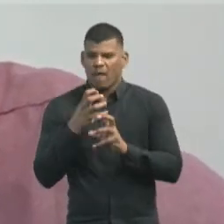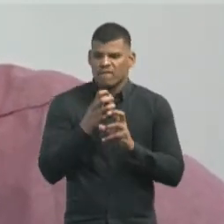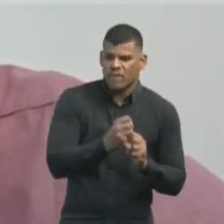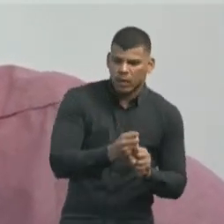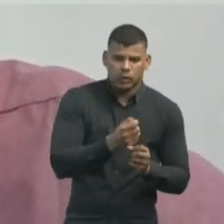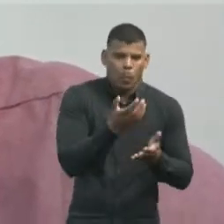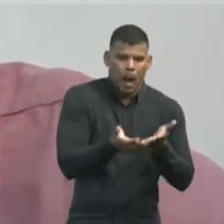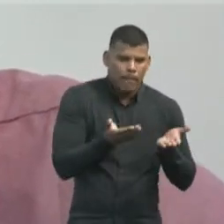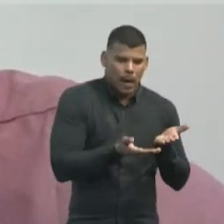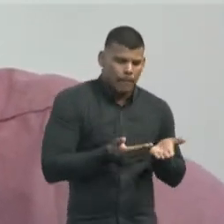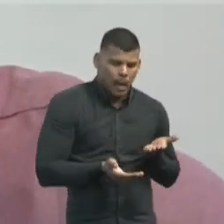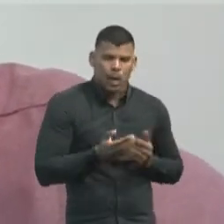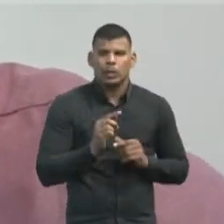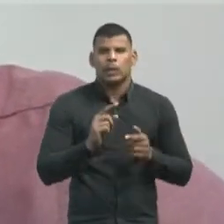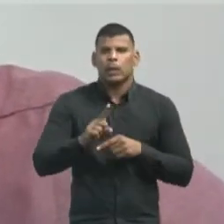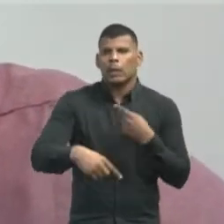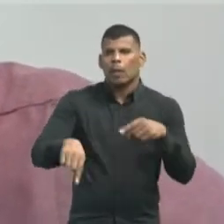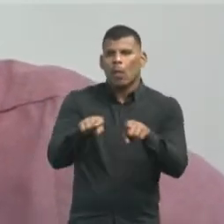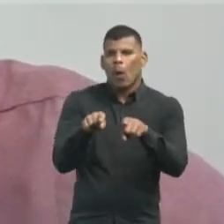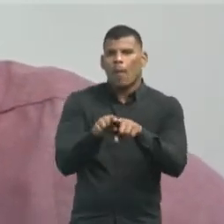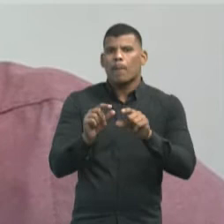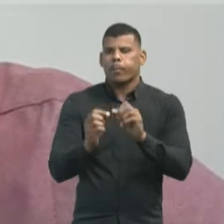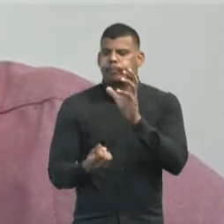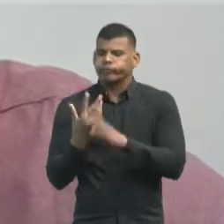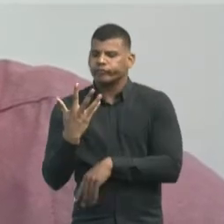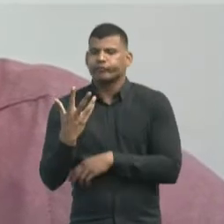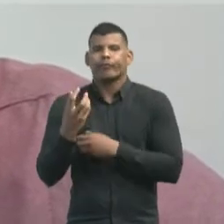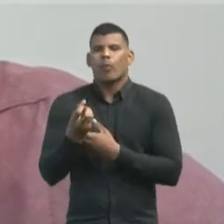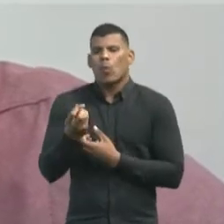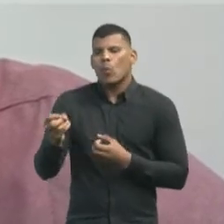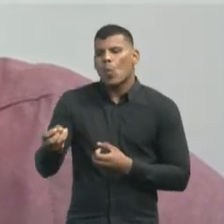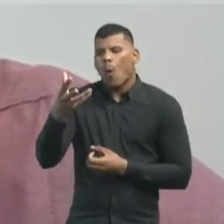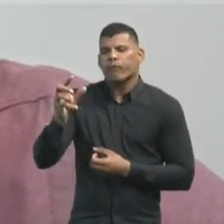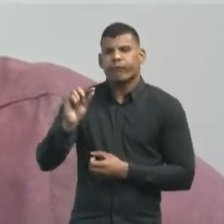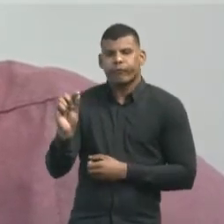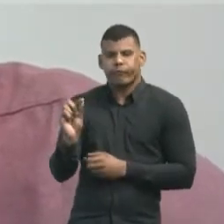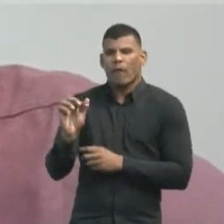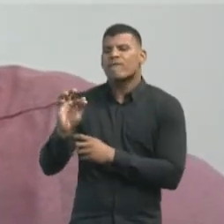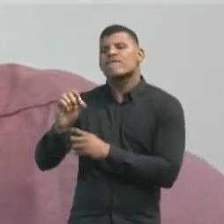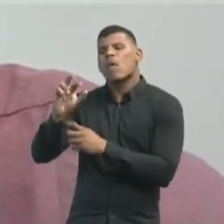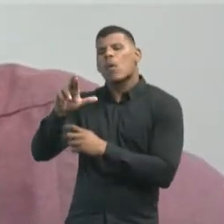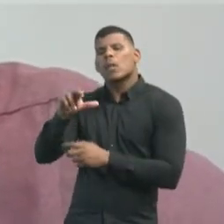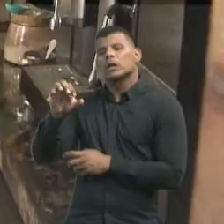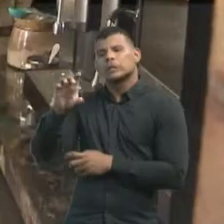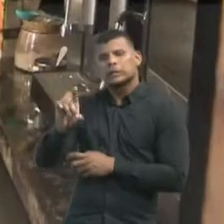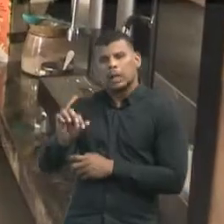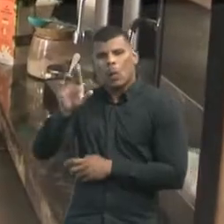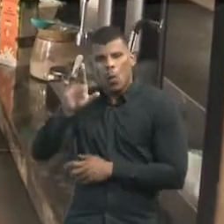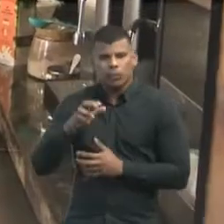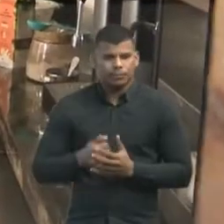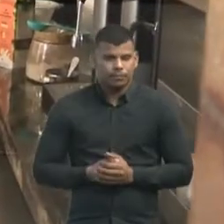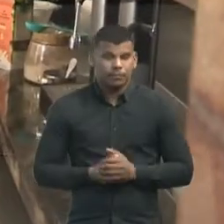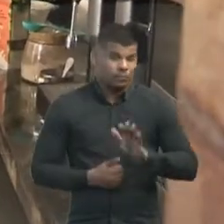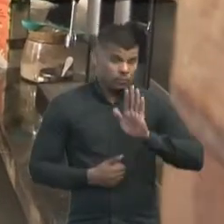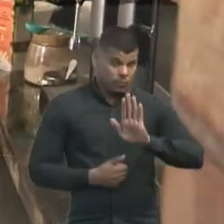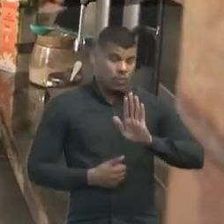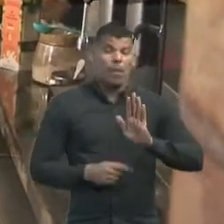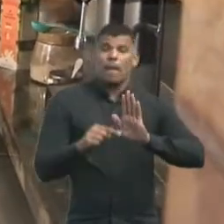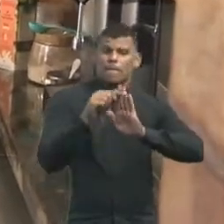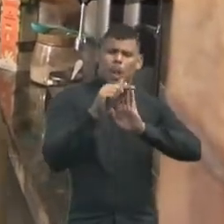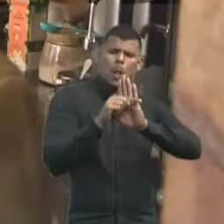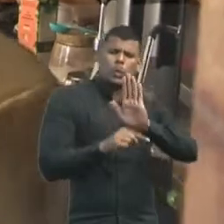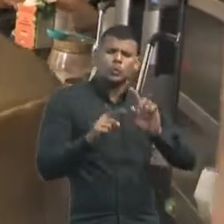e a desenvolvimento de novos fornecedores na busca de matérias-primas alternativas ou substitutos. E foi com o planejamento